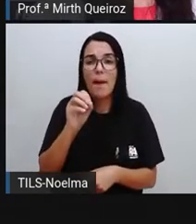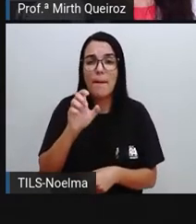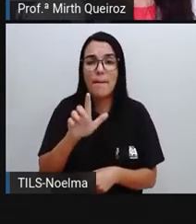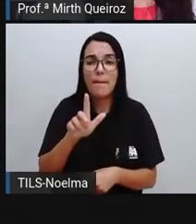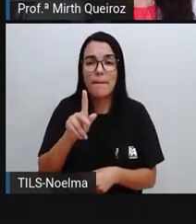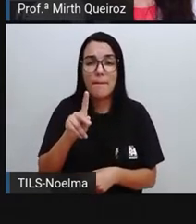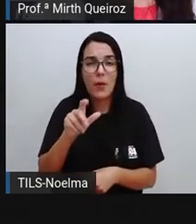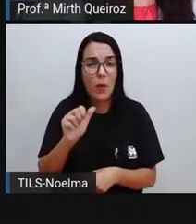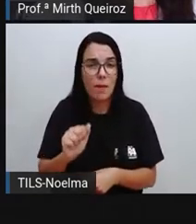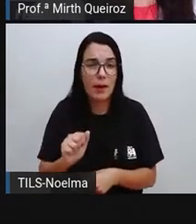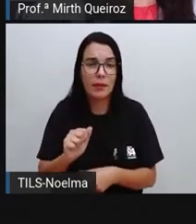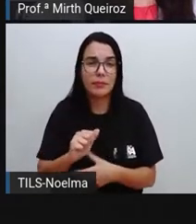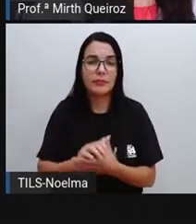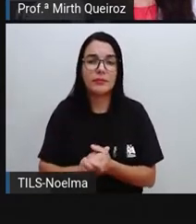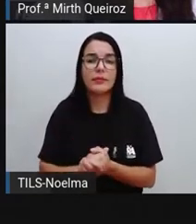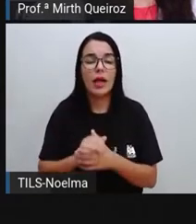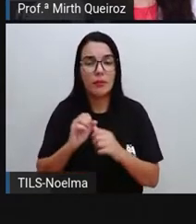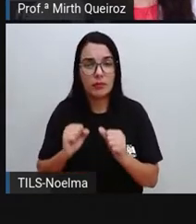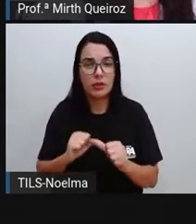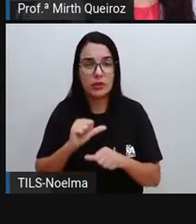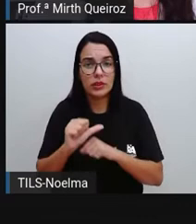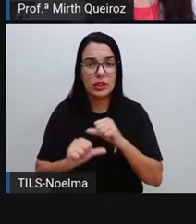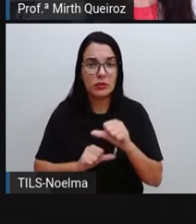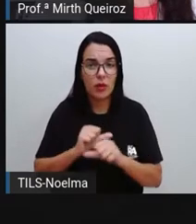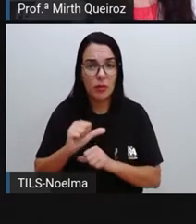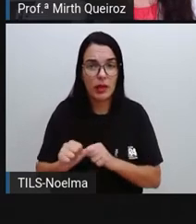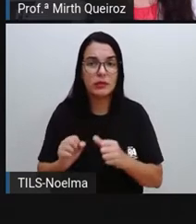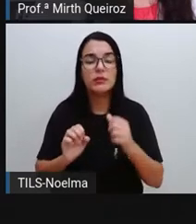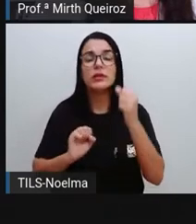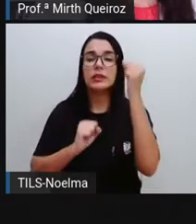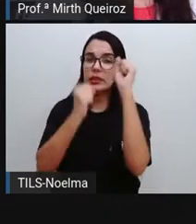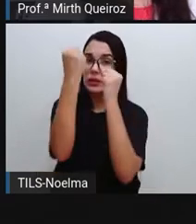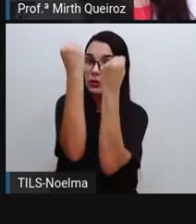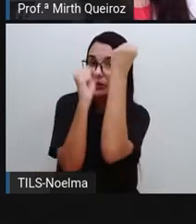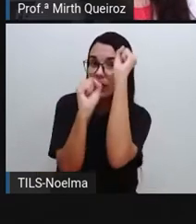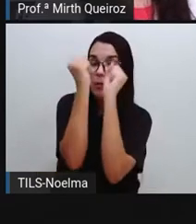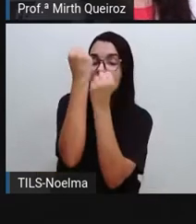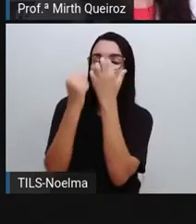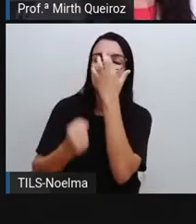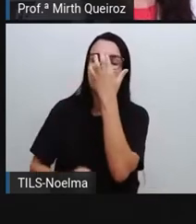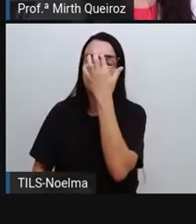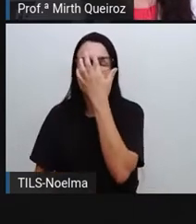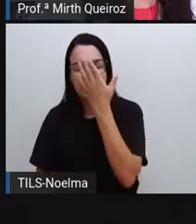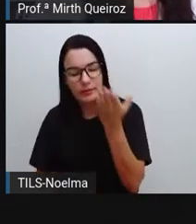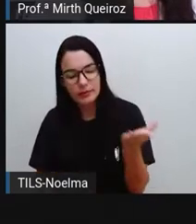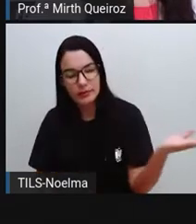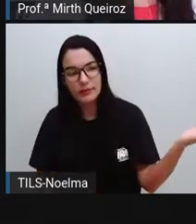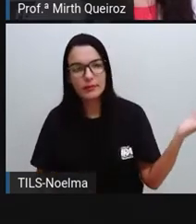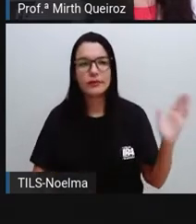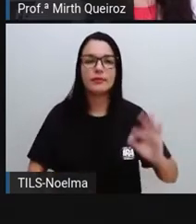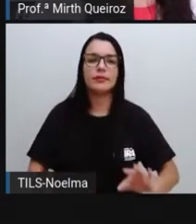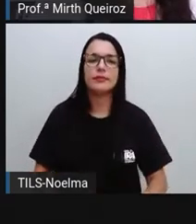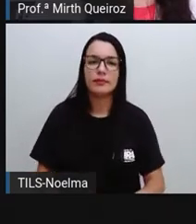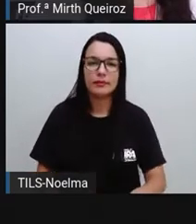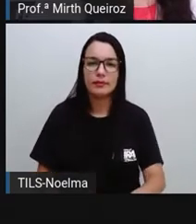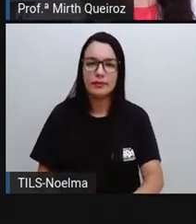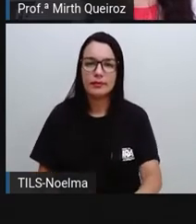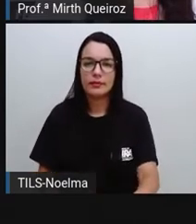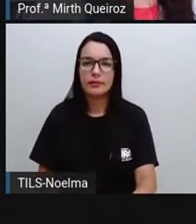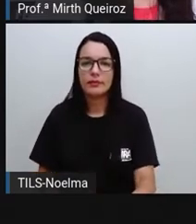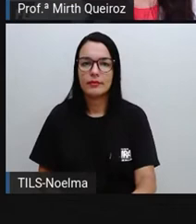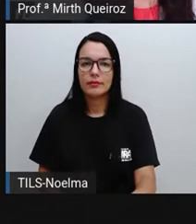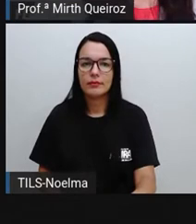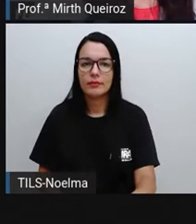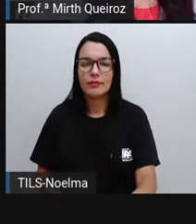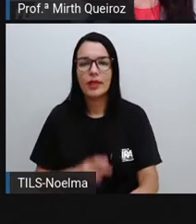produtos que são transformados e que a gente poderia consumir aí naturalmente, como é o caso